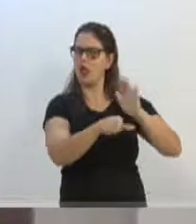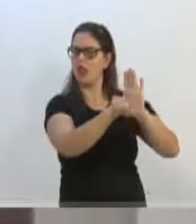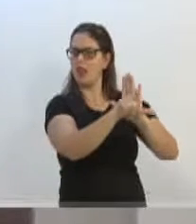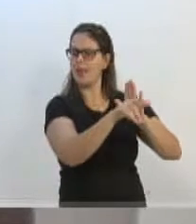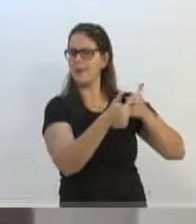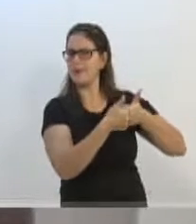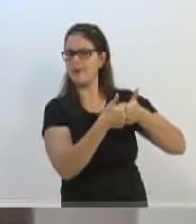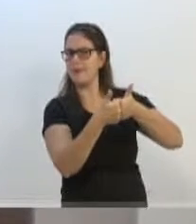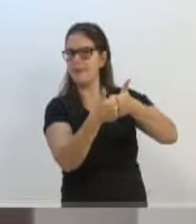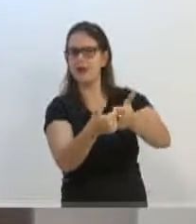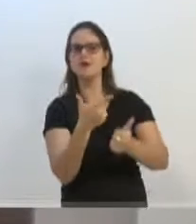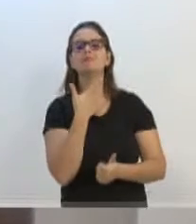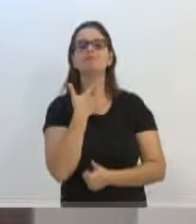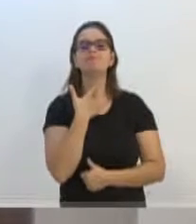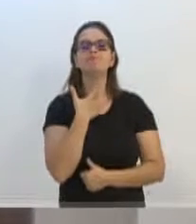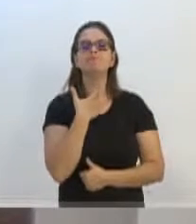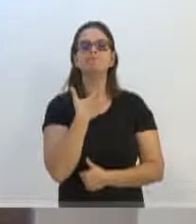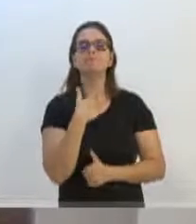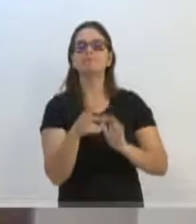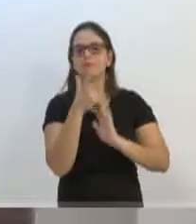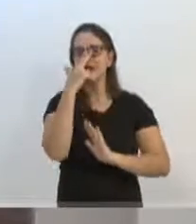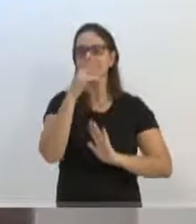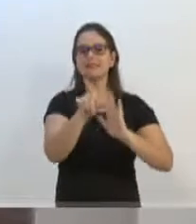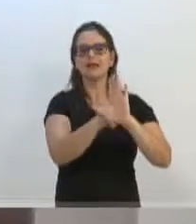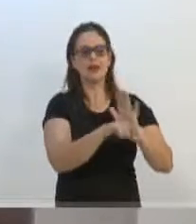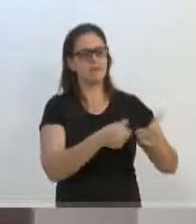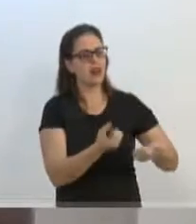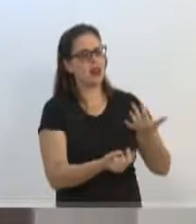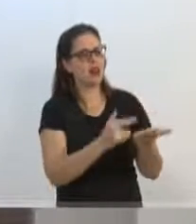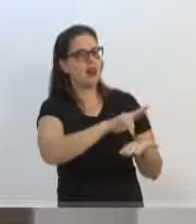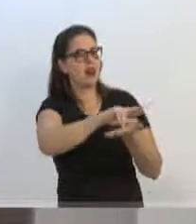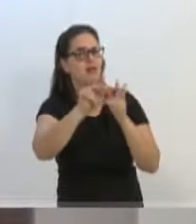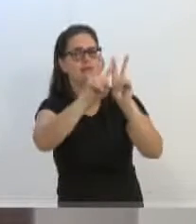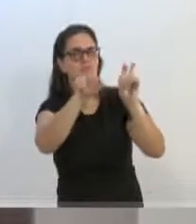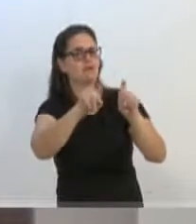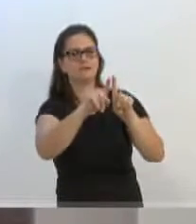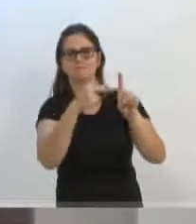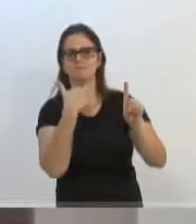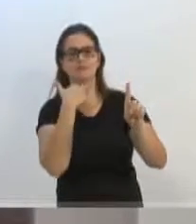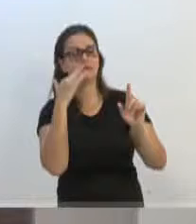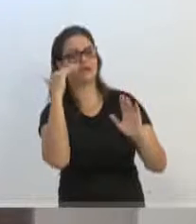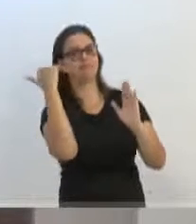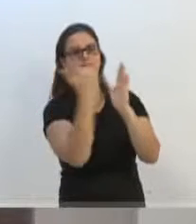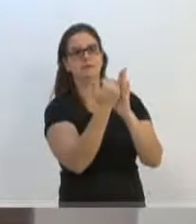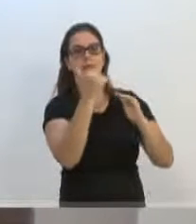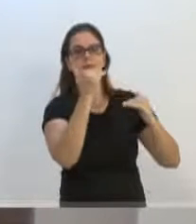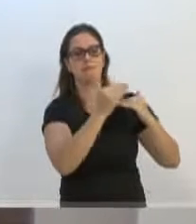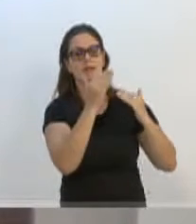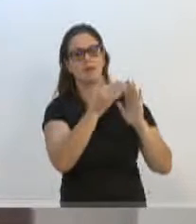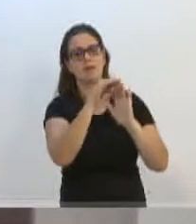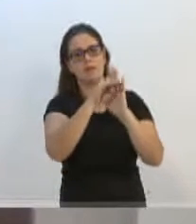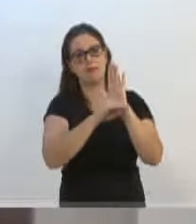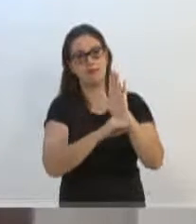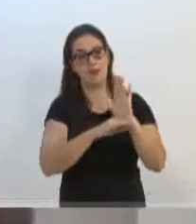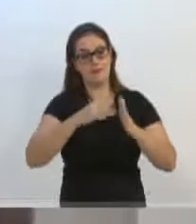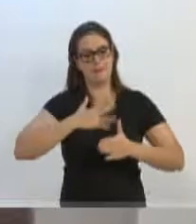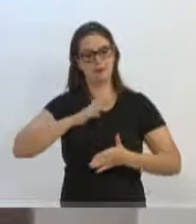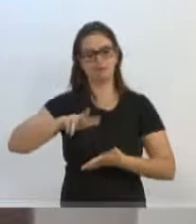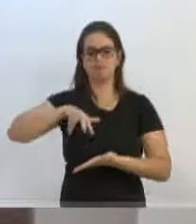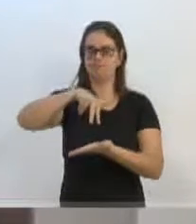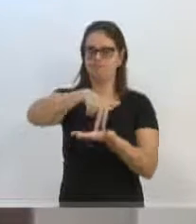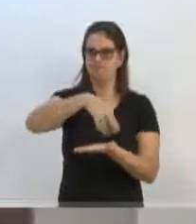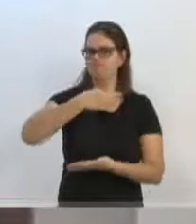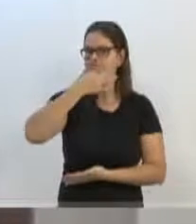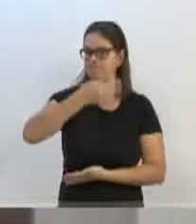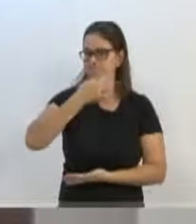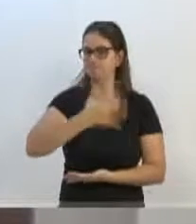Tem uma vontade imensa de legislar sobre diversos assuntos, mas a gente tem que respeitar uma questão de uma ordem. Este é o meu posicionamento.